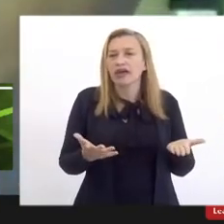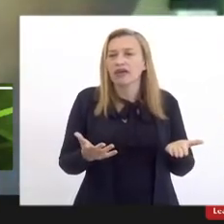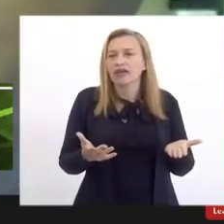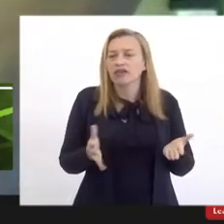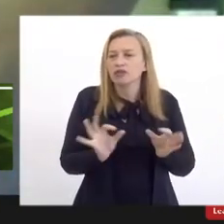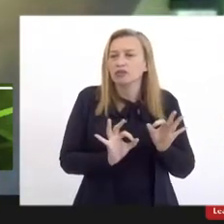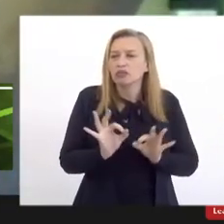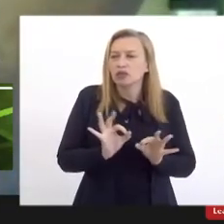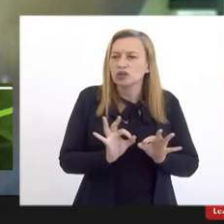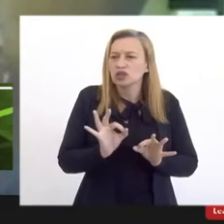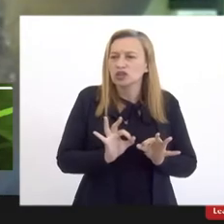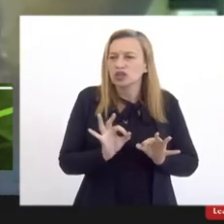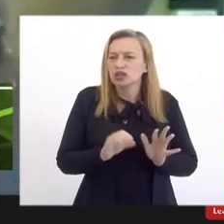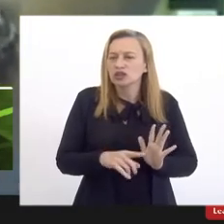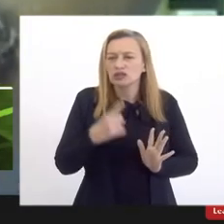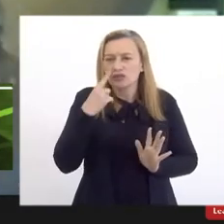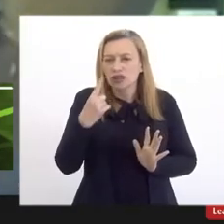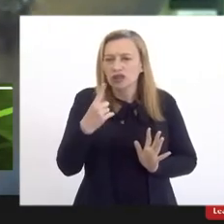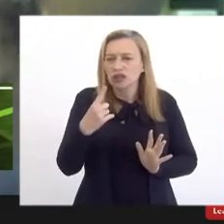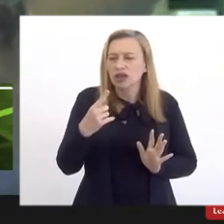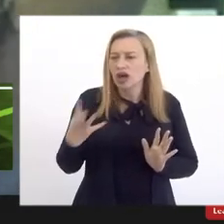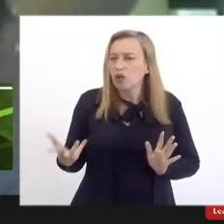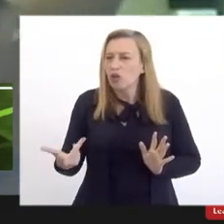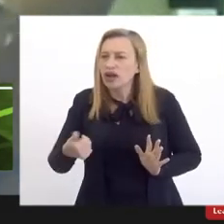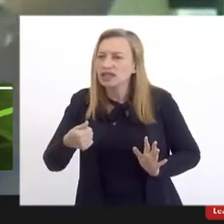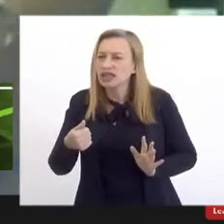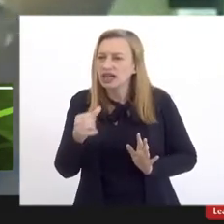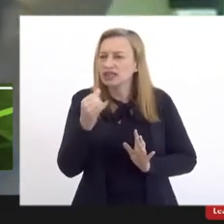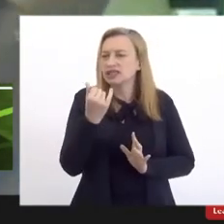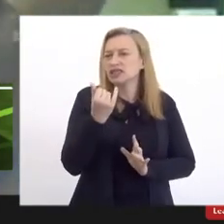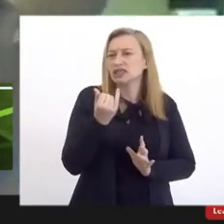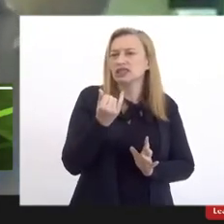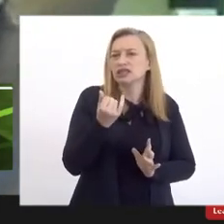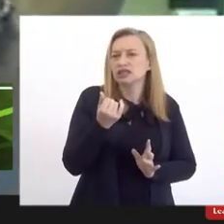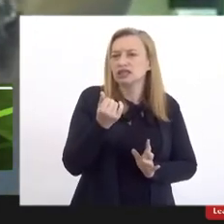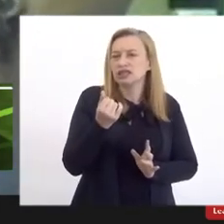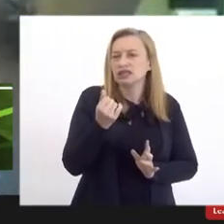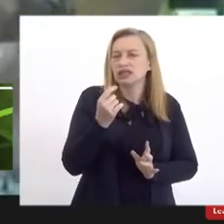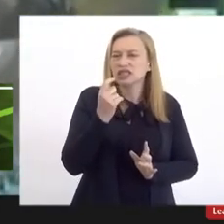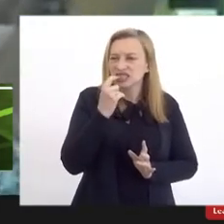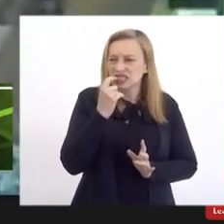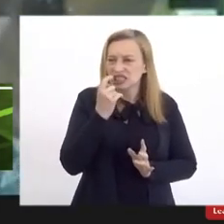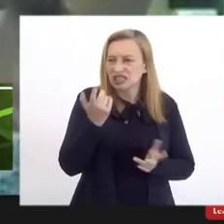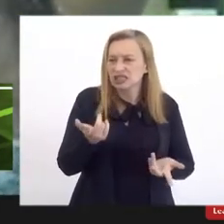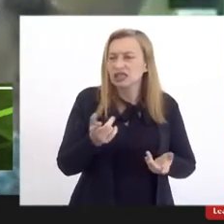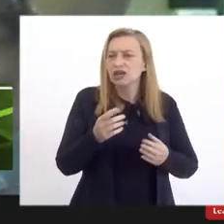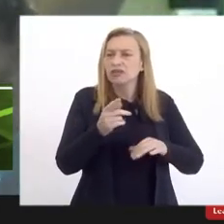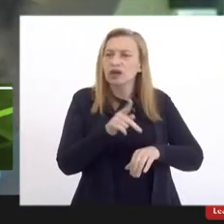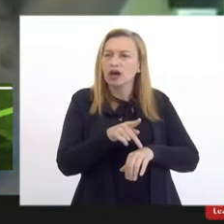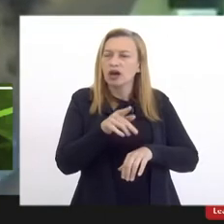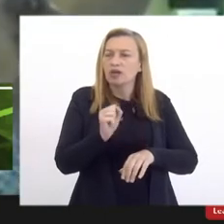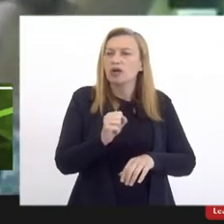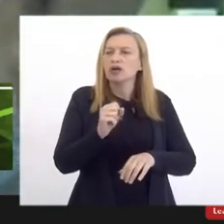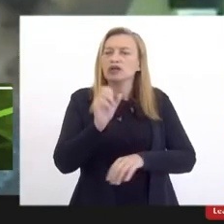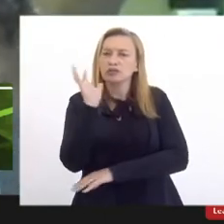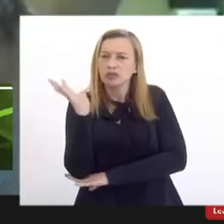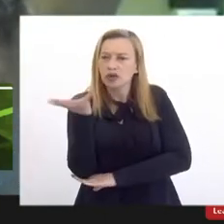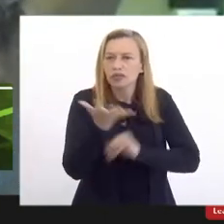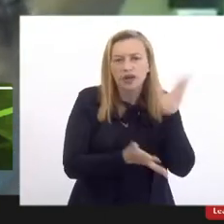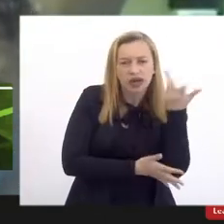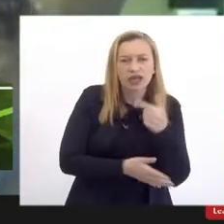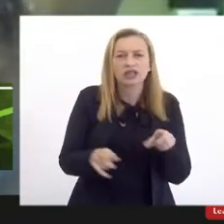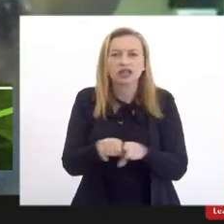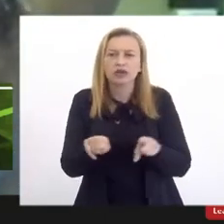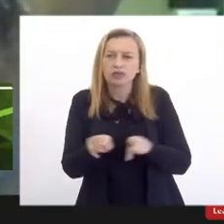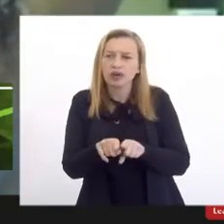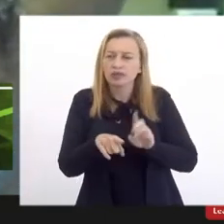viabilizando, melhorando a qualidade ambiental. A UISO possui uma pós-graderação em meio ambiente. Essa pós-graderação em meio ambiente com pessoal qualificado